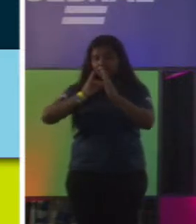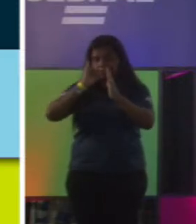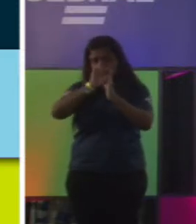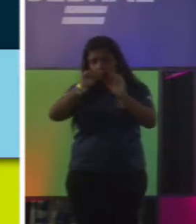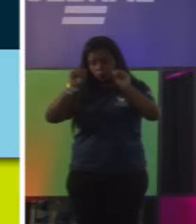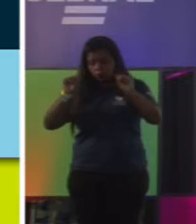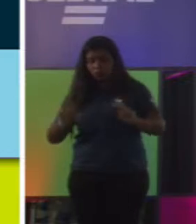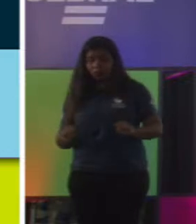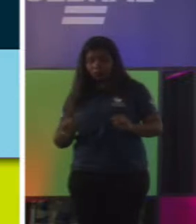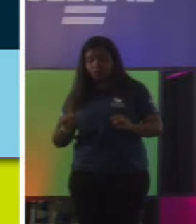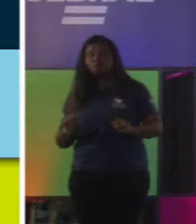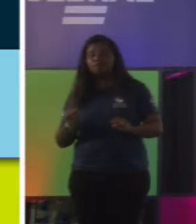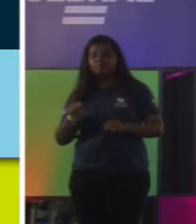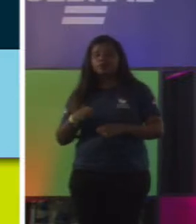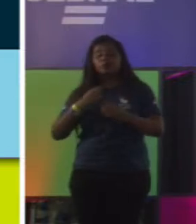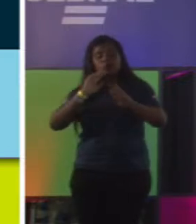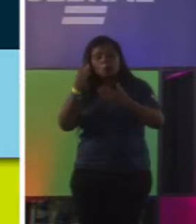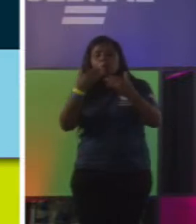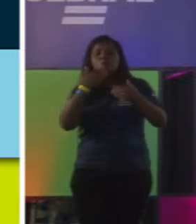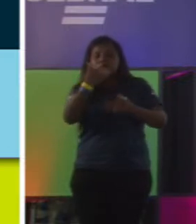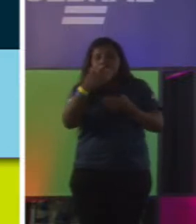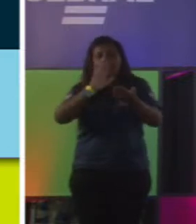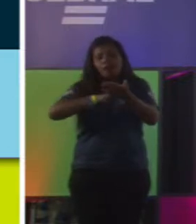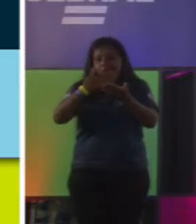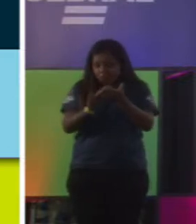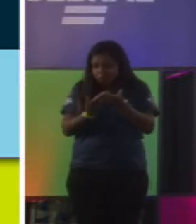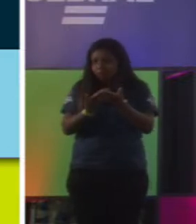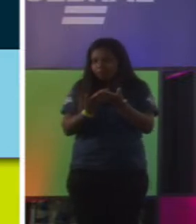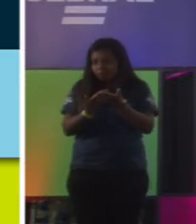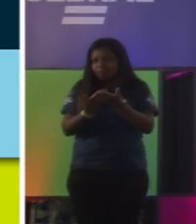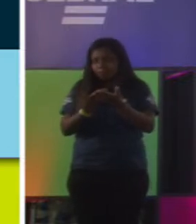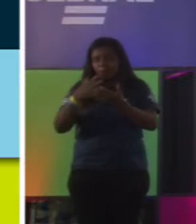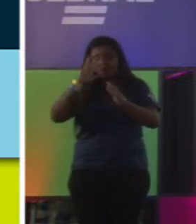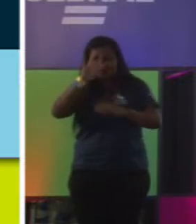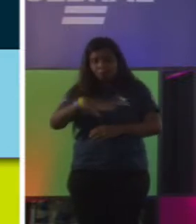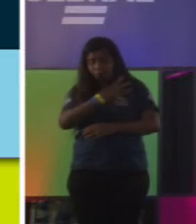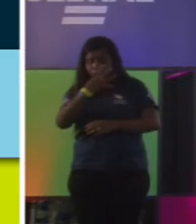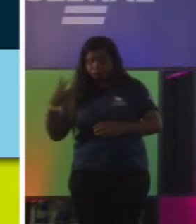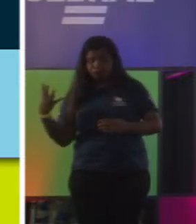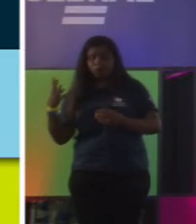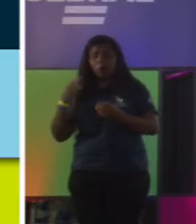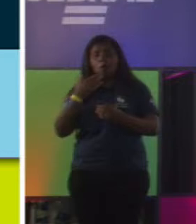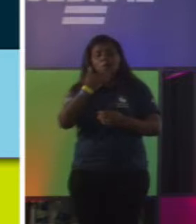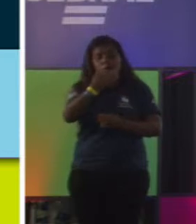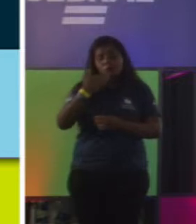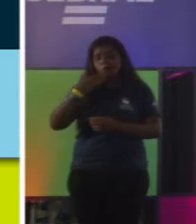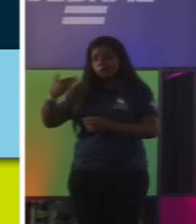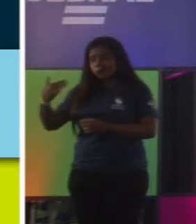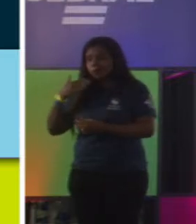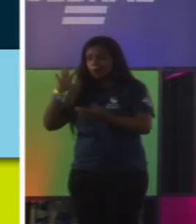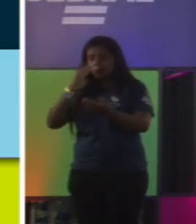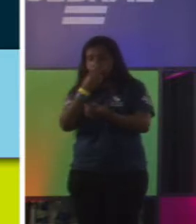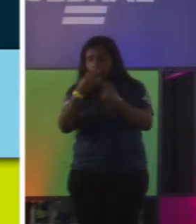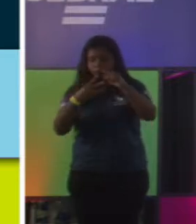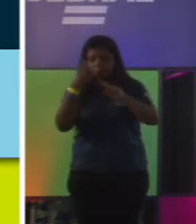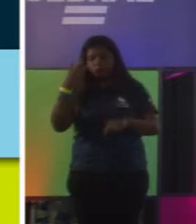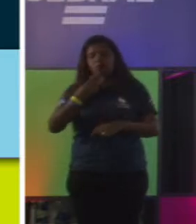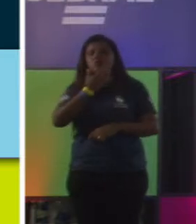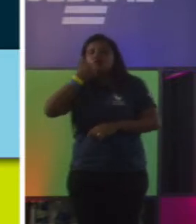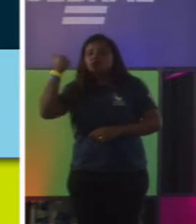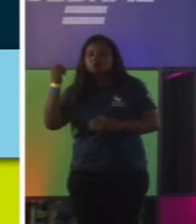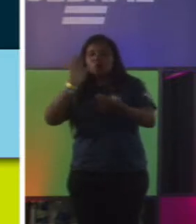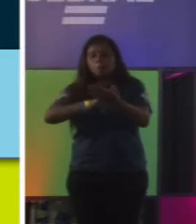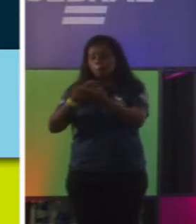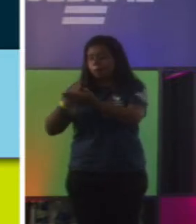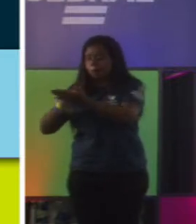pessoas vinham, pediam a tradução, a planilha pegava o melhor match de três pesquisadores para fazer isso, fazia o processo